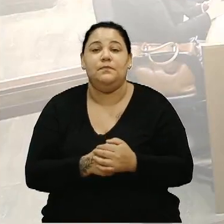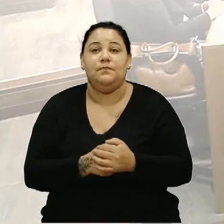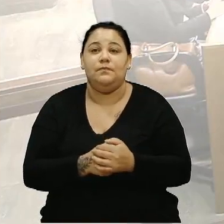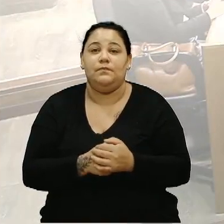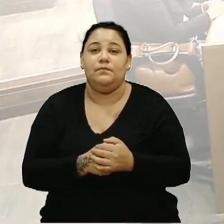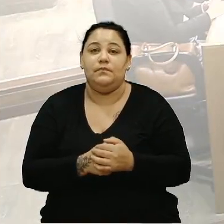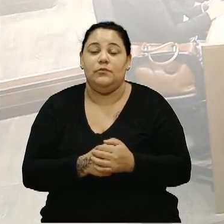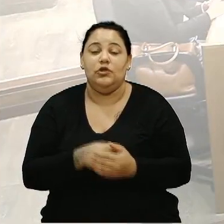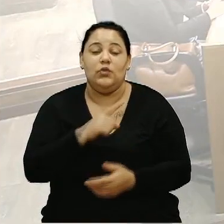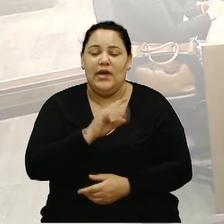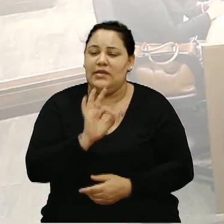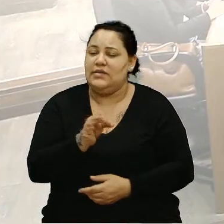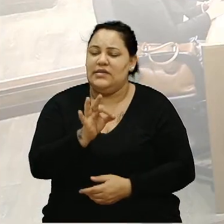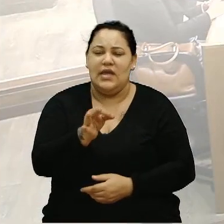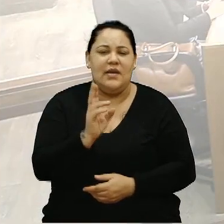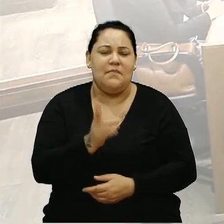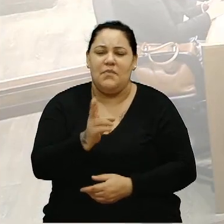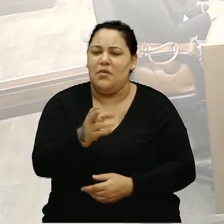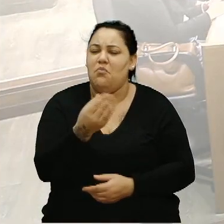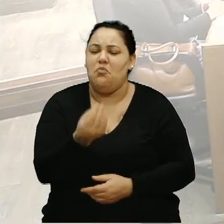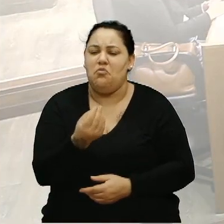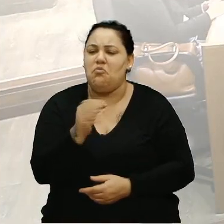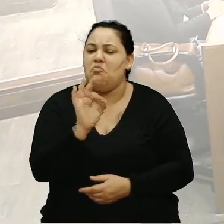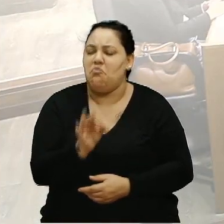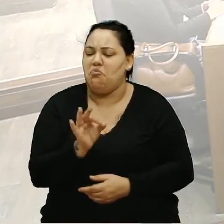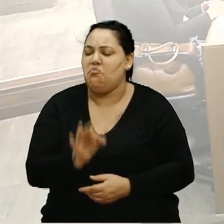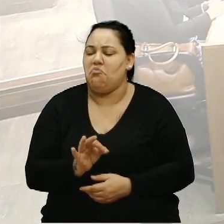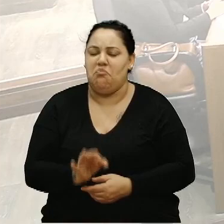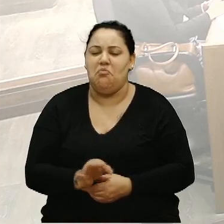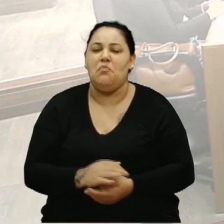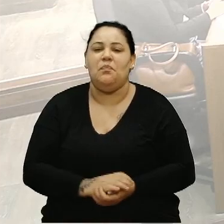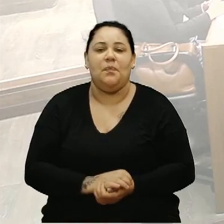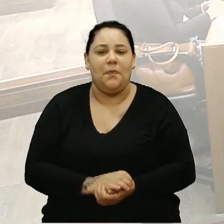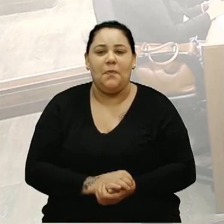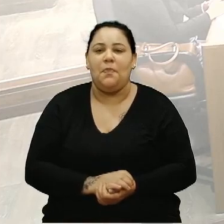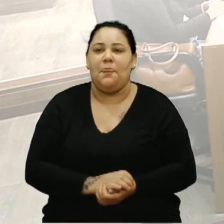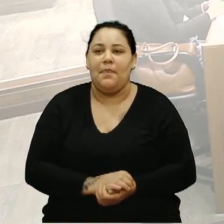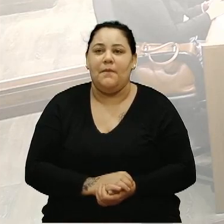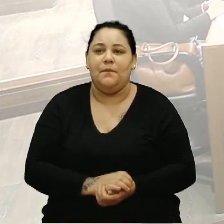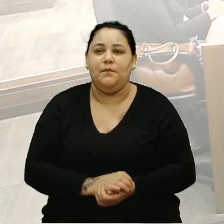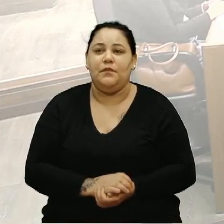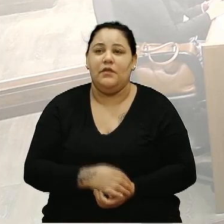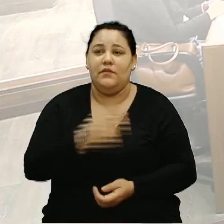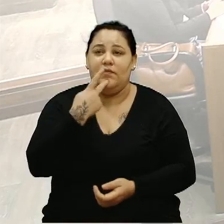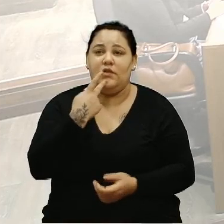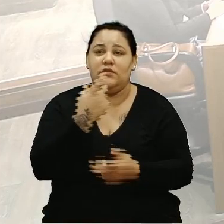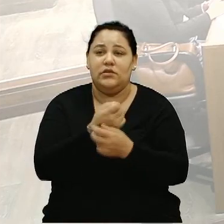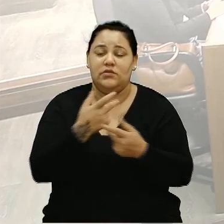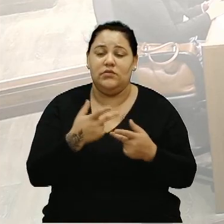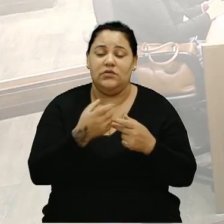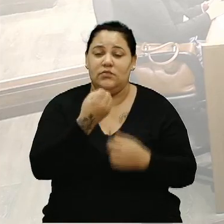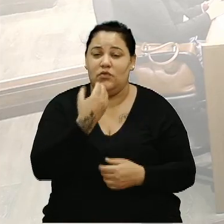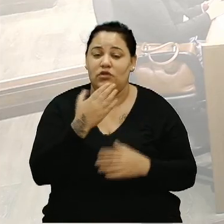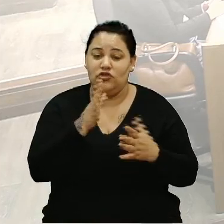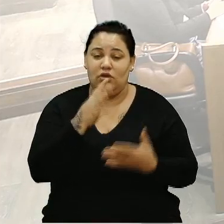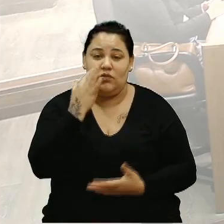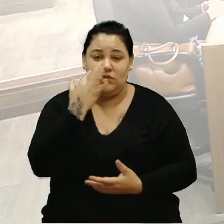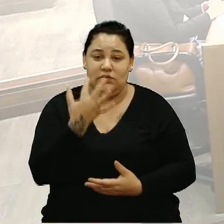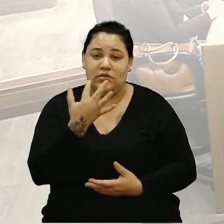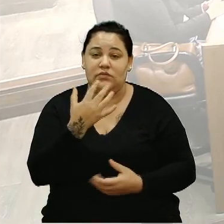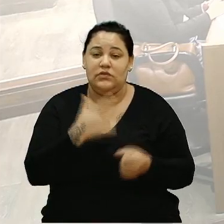muito cirúrgico e preciso, vereador Felipe. E partindo das coisas boas que já aconteceram na nossa cidade.